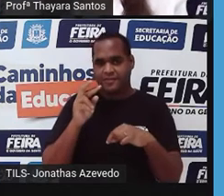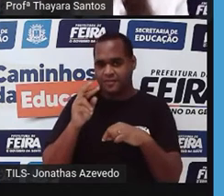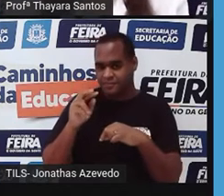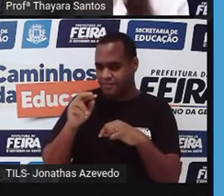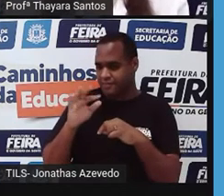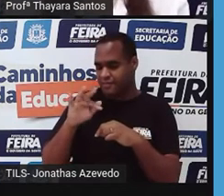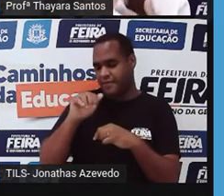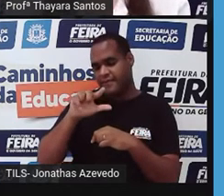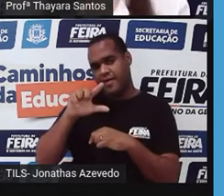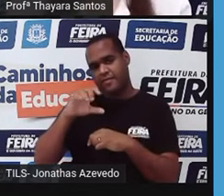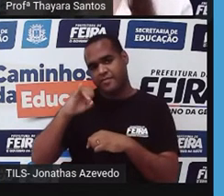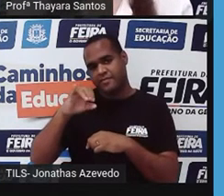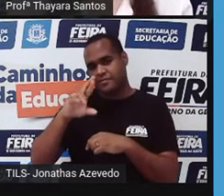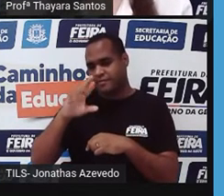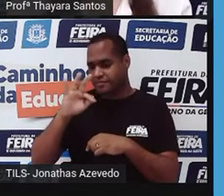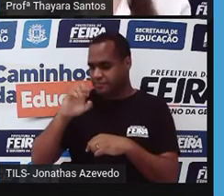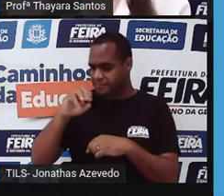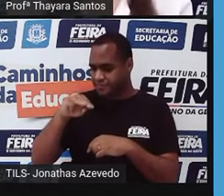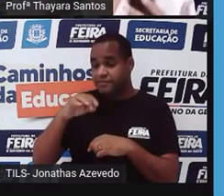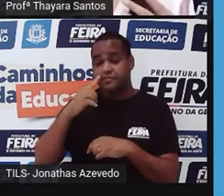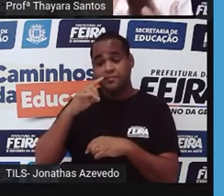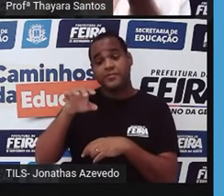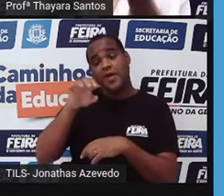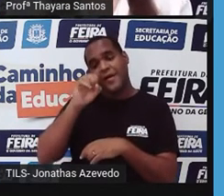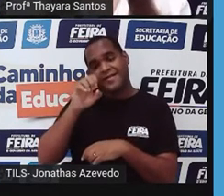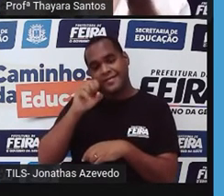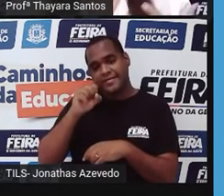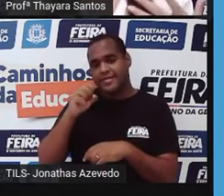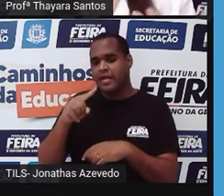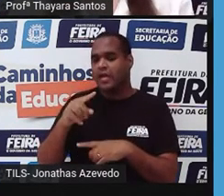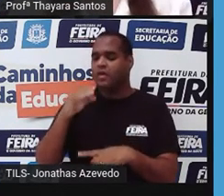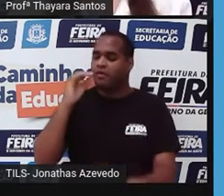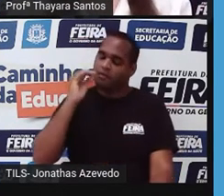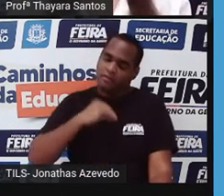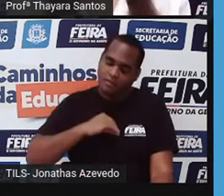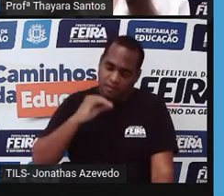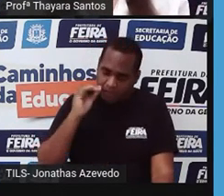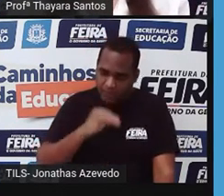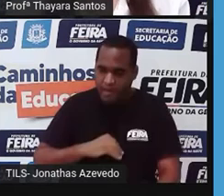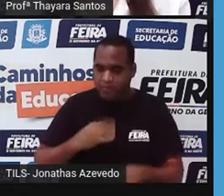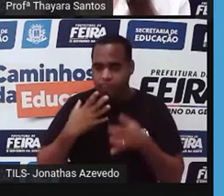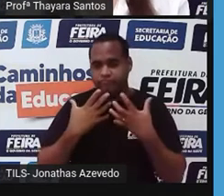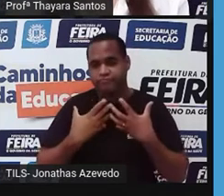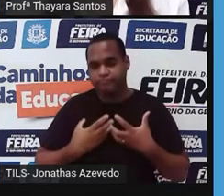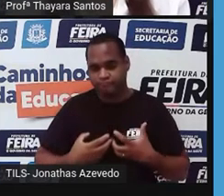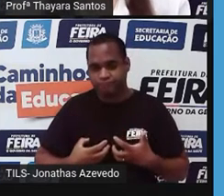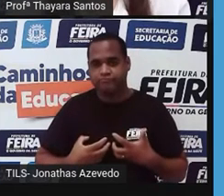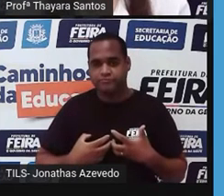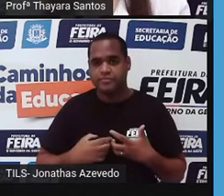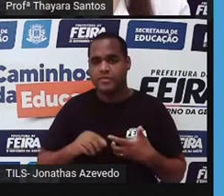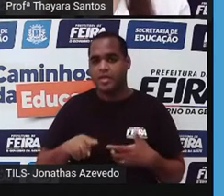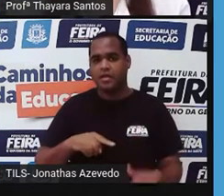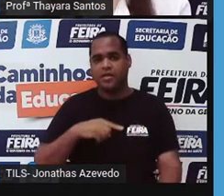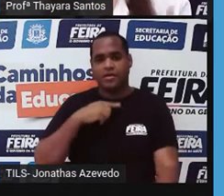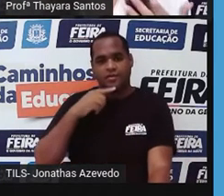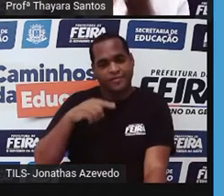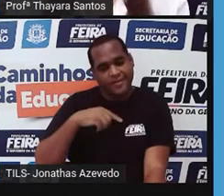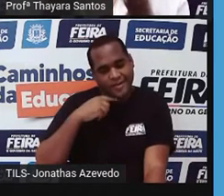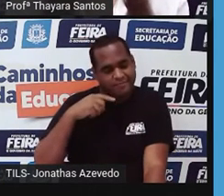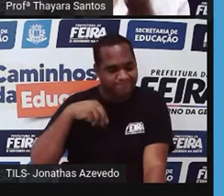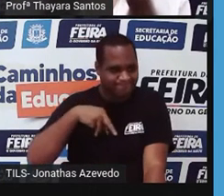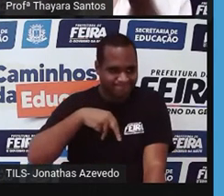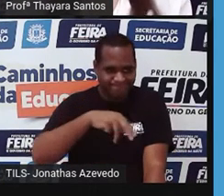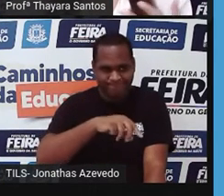foice, elas têm dificuldade para transportar o oxigênio, então a pessoa se sente muito cansada. Essa pessoa que tem anemia falciforme, ela não consegue fazer atividade